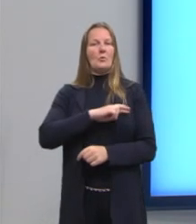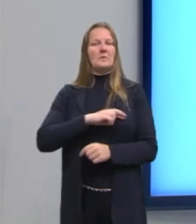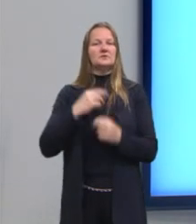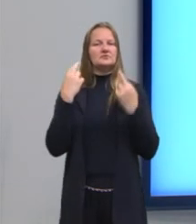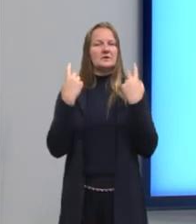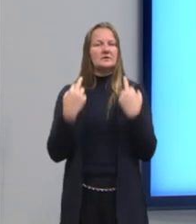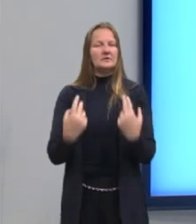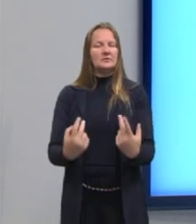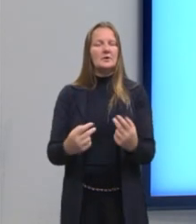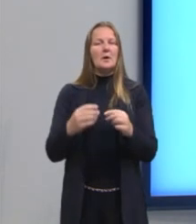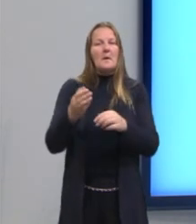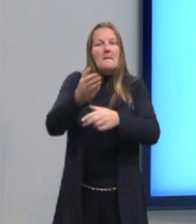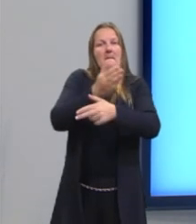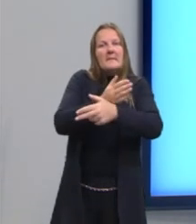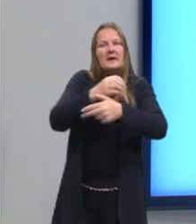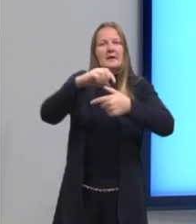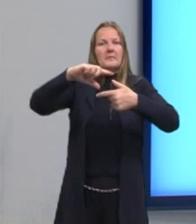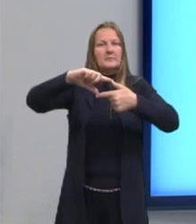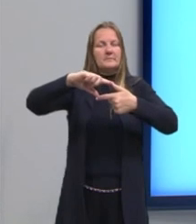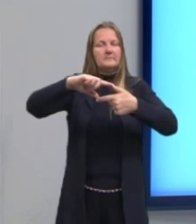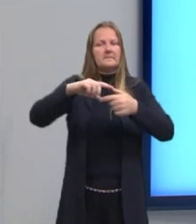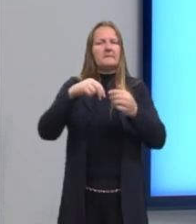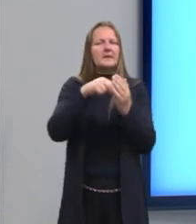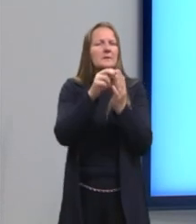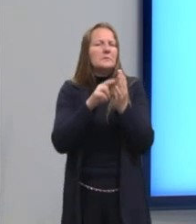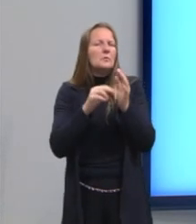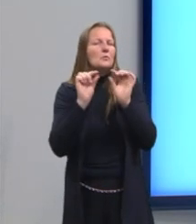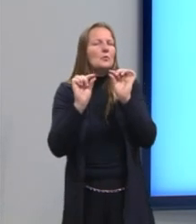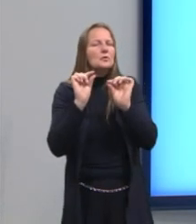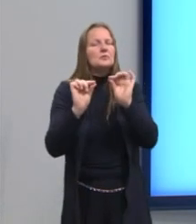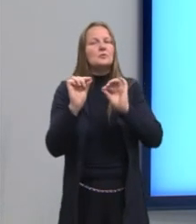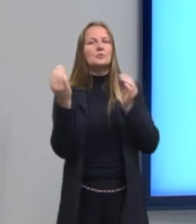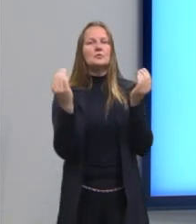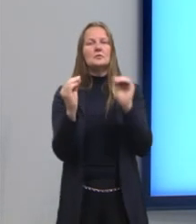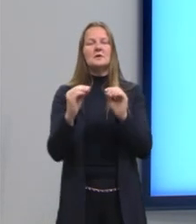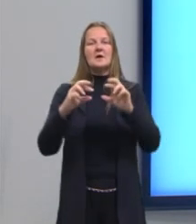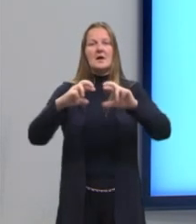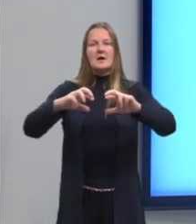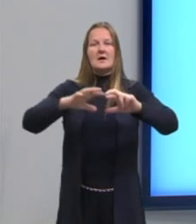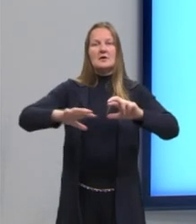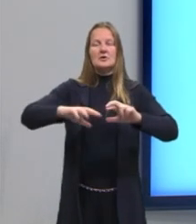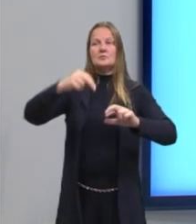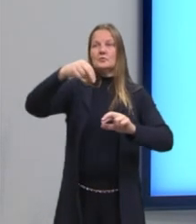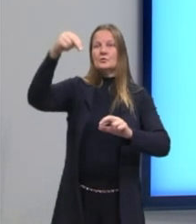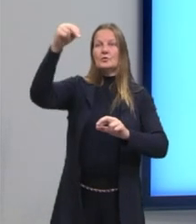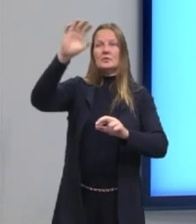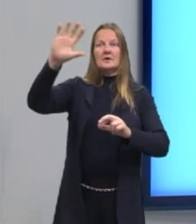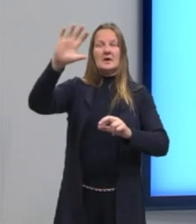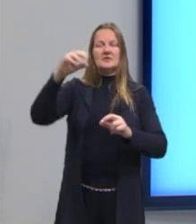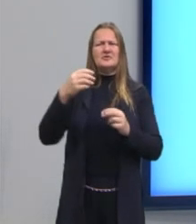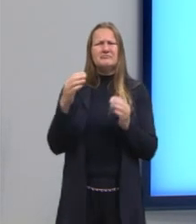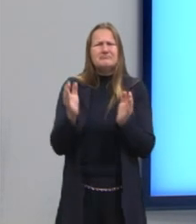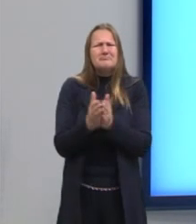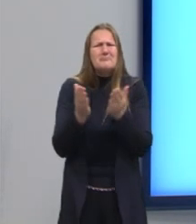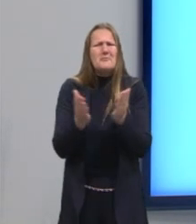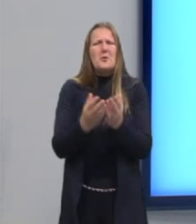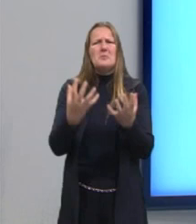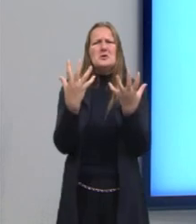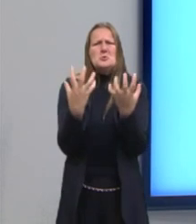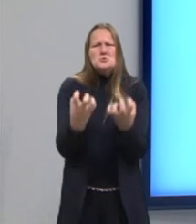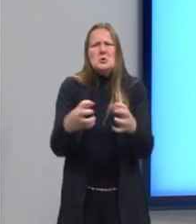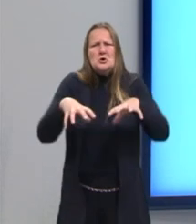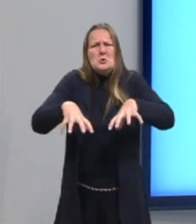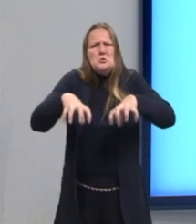naturalistas e os pré-modernistas já traziam algumas pinceladas. E o tema é o regionalismo do nordeste, a miséria, a seca,